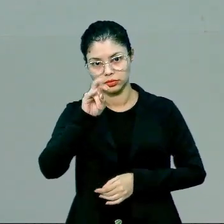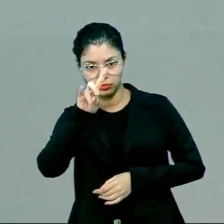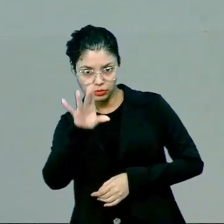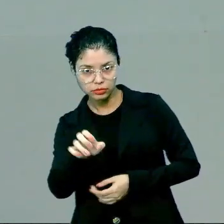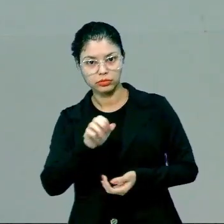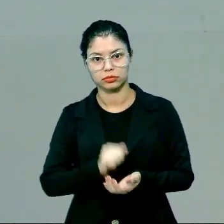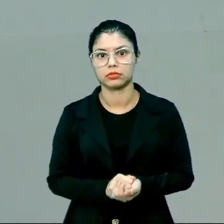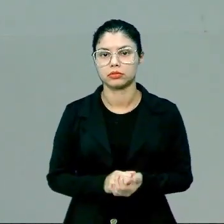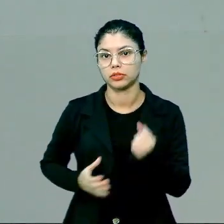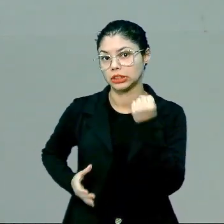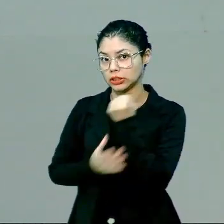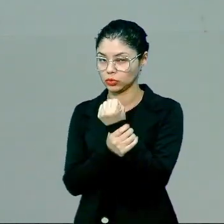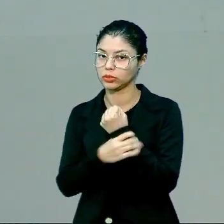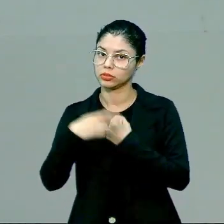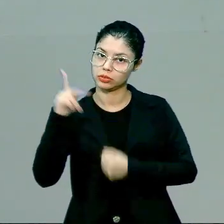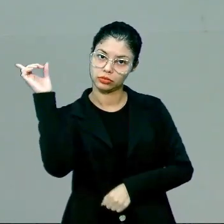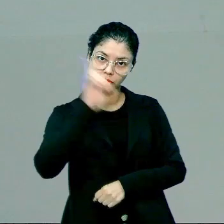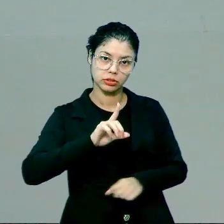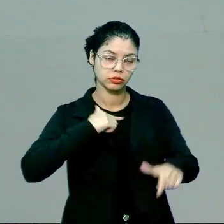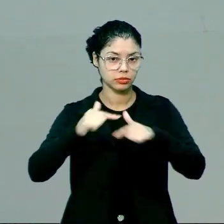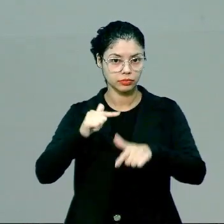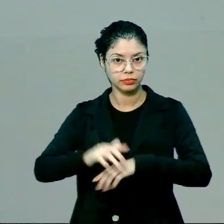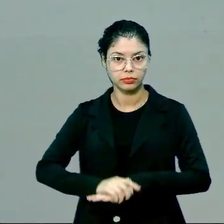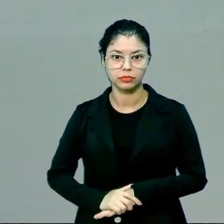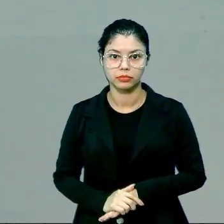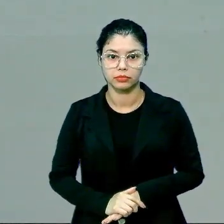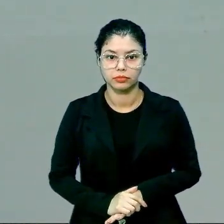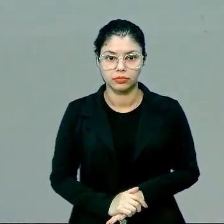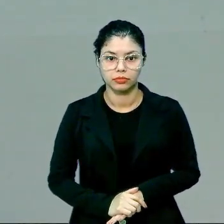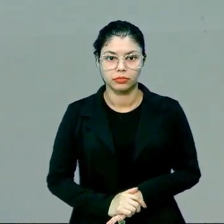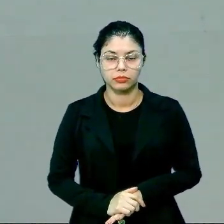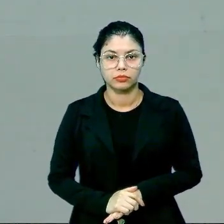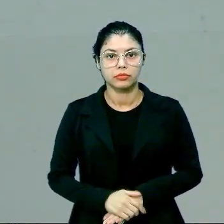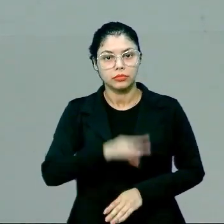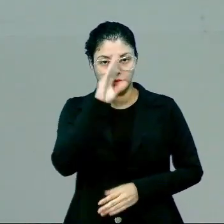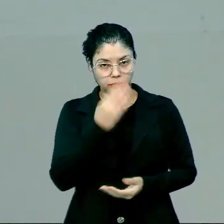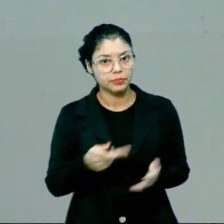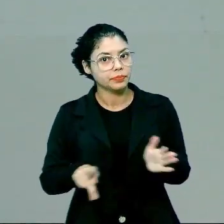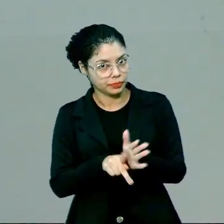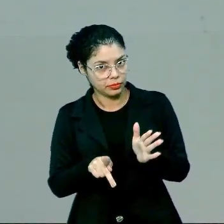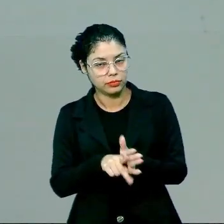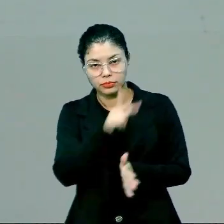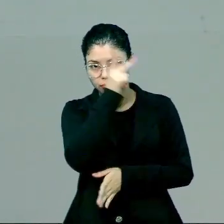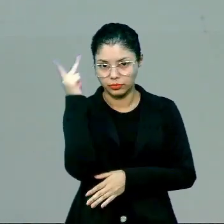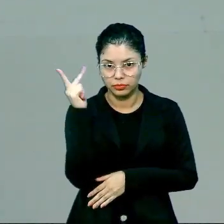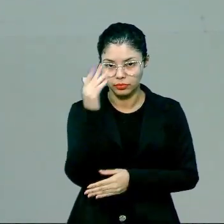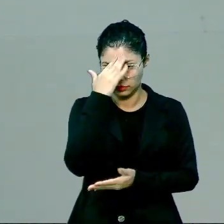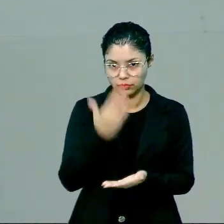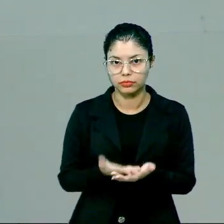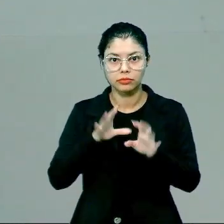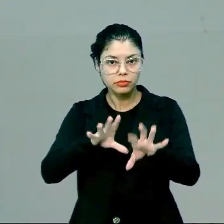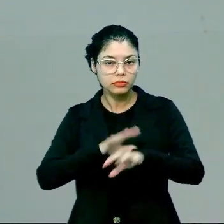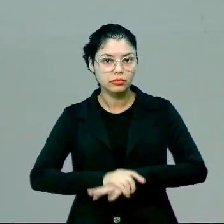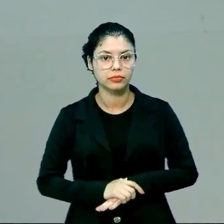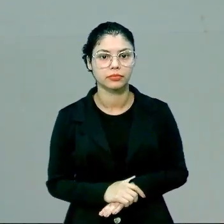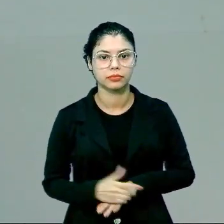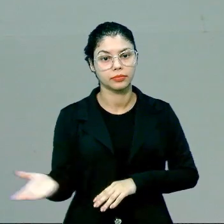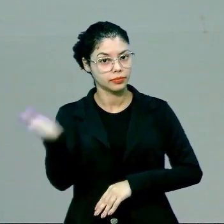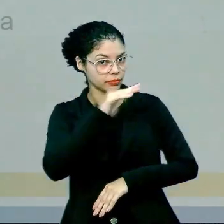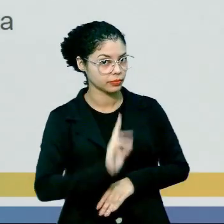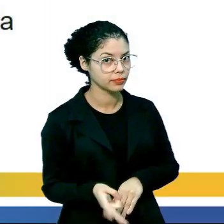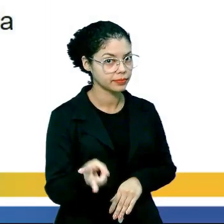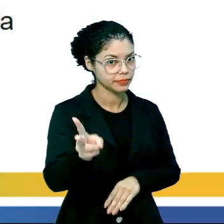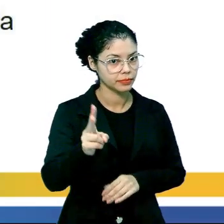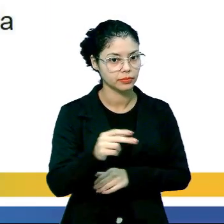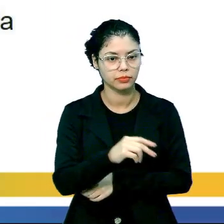assegurar os seus direitos trabalhistas. Então, assim, essa é uma crença pessoal. Nós acreditamos nisso. Vamos dar